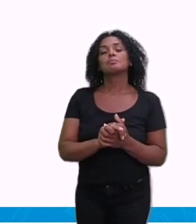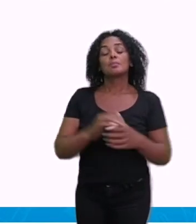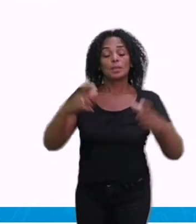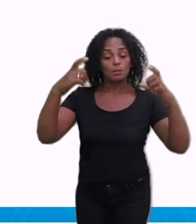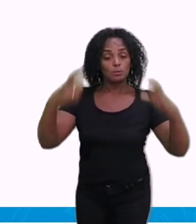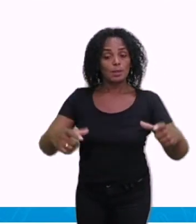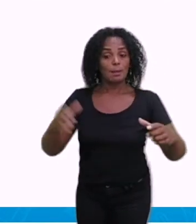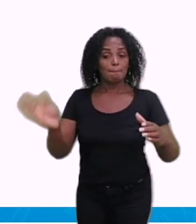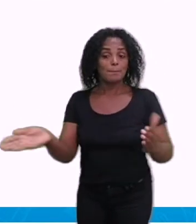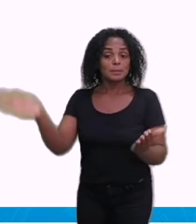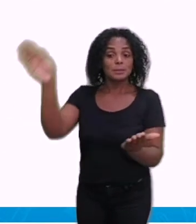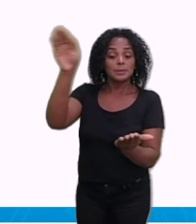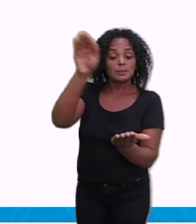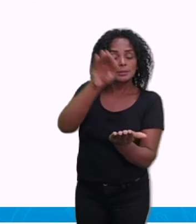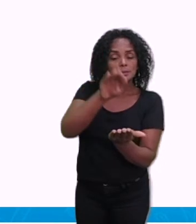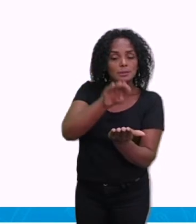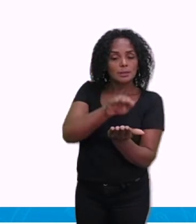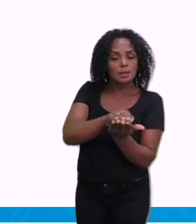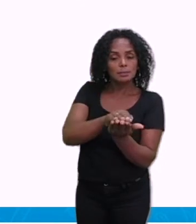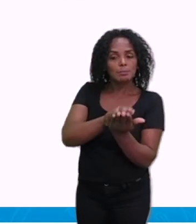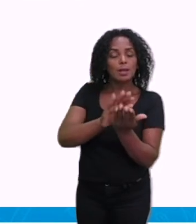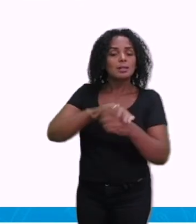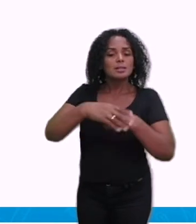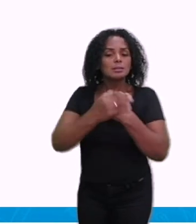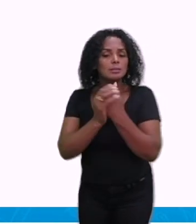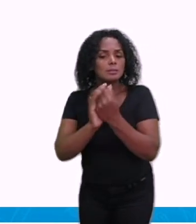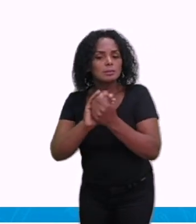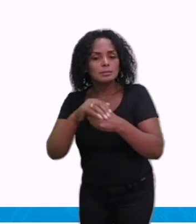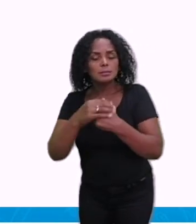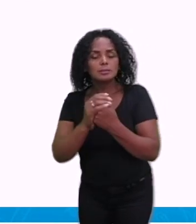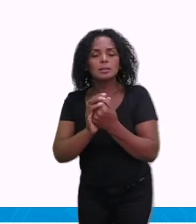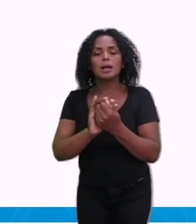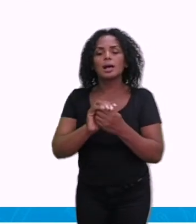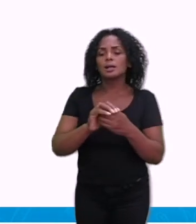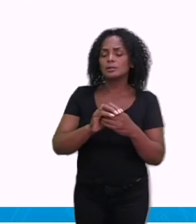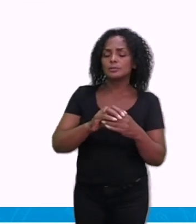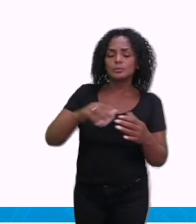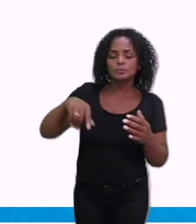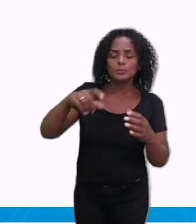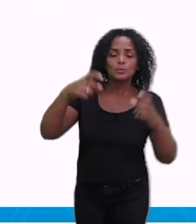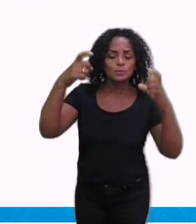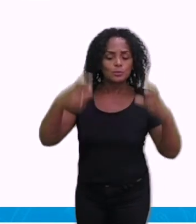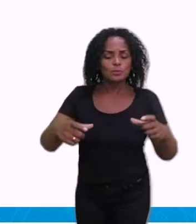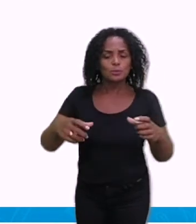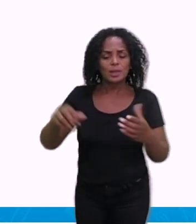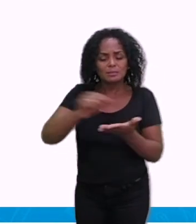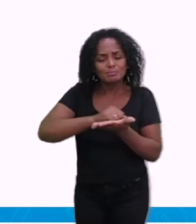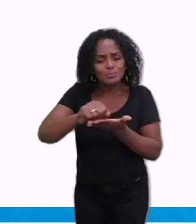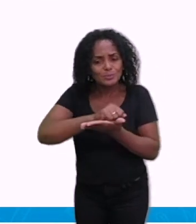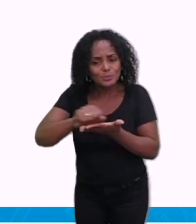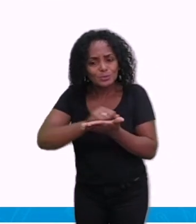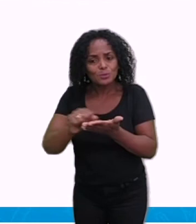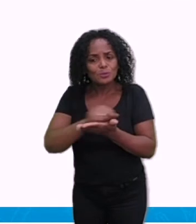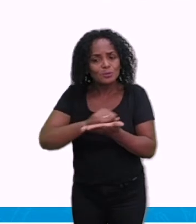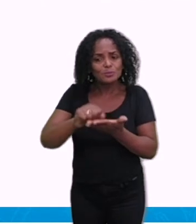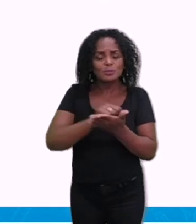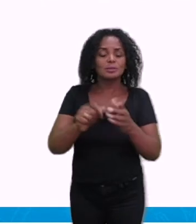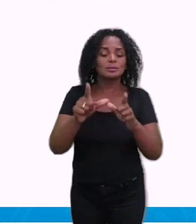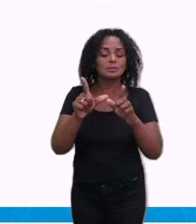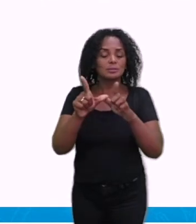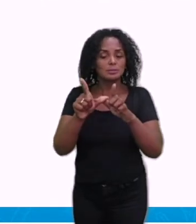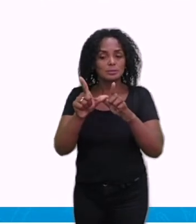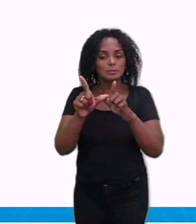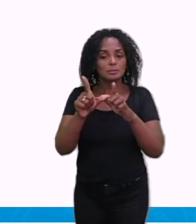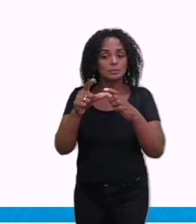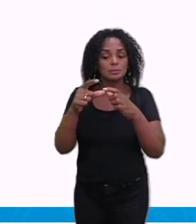e lave uma vez por semana esse reservatório com escova e sabão para